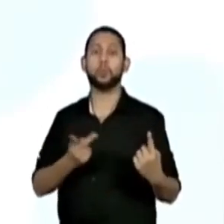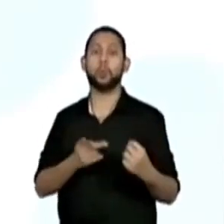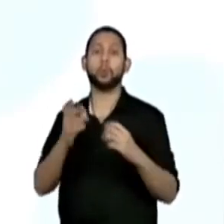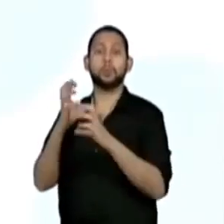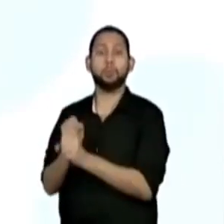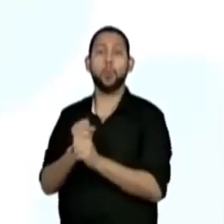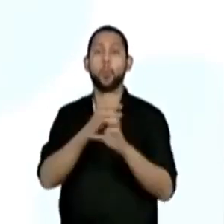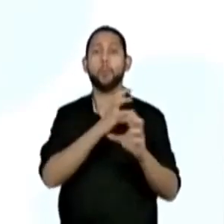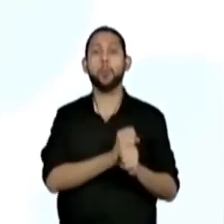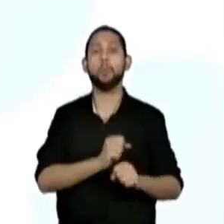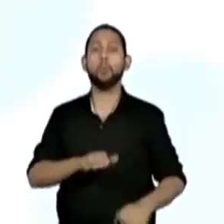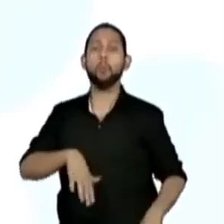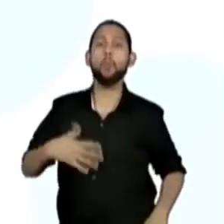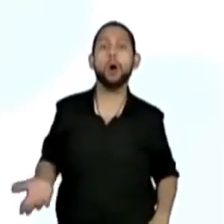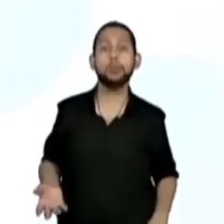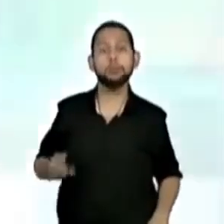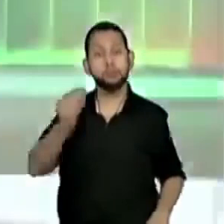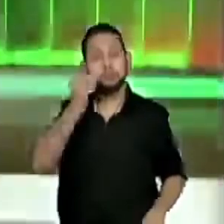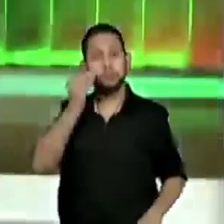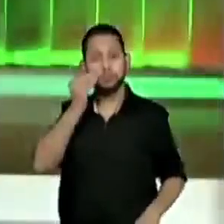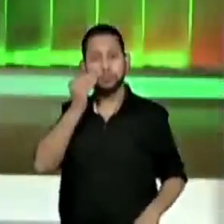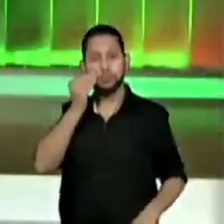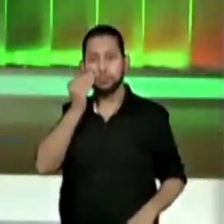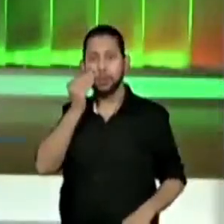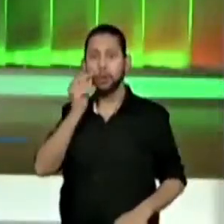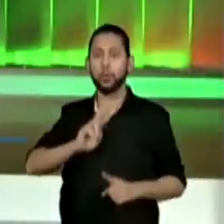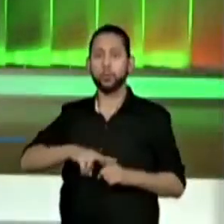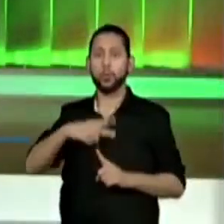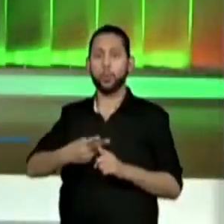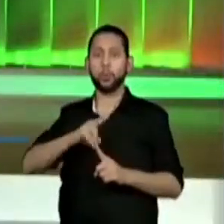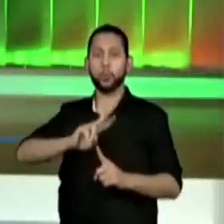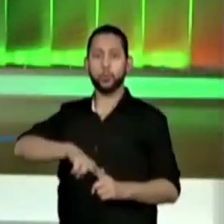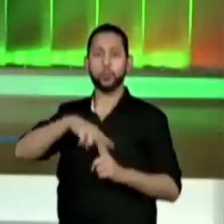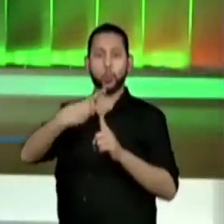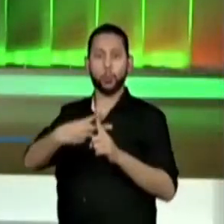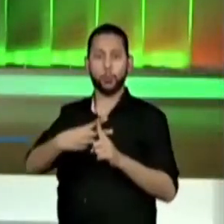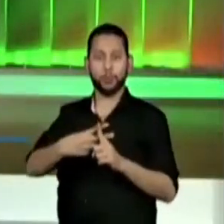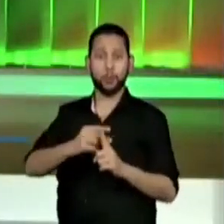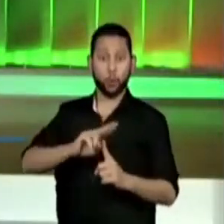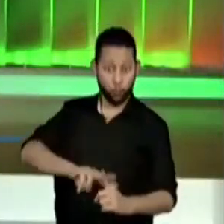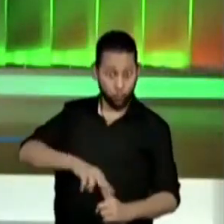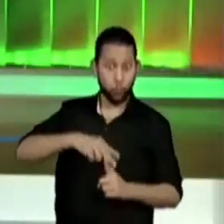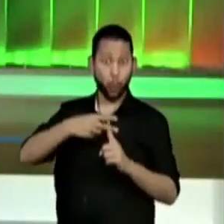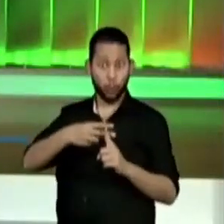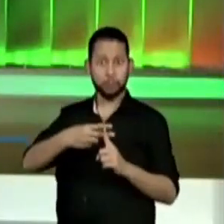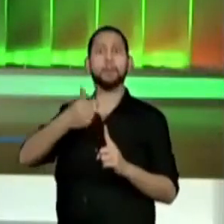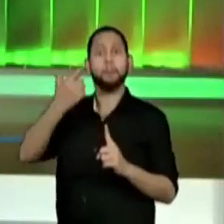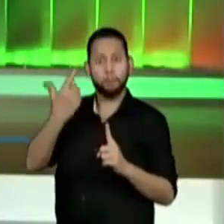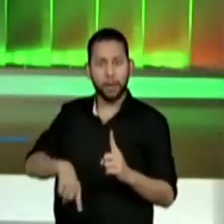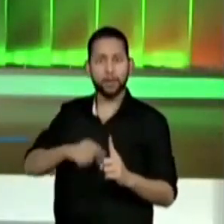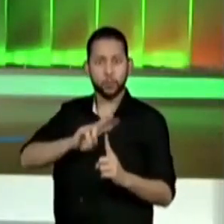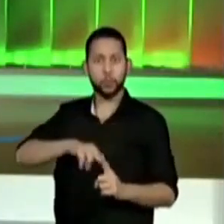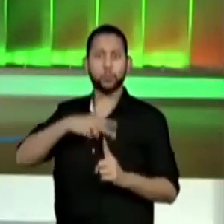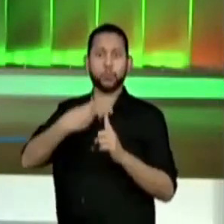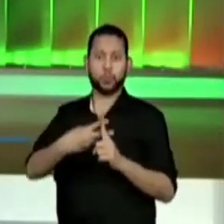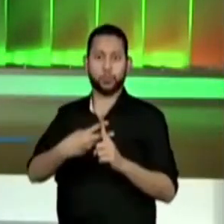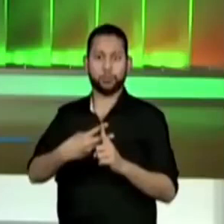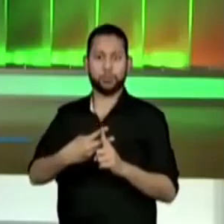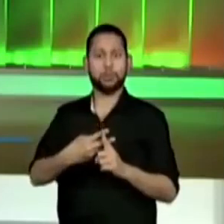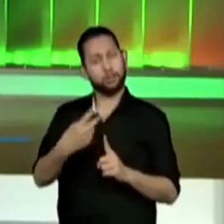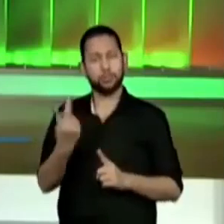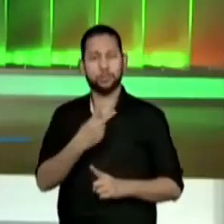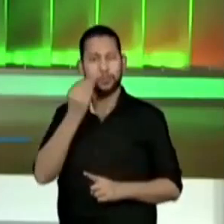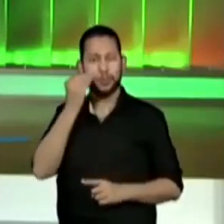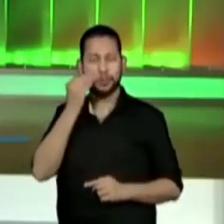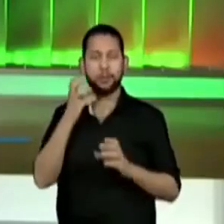É isso, galera. Galera do quarto ano, nós vamos realizar esses dois cálculos. Vamos fazer esses